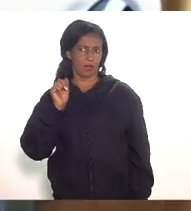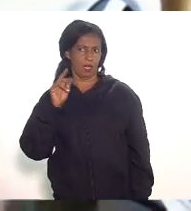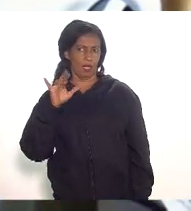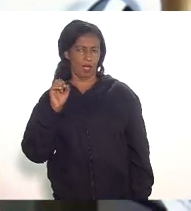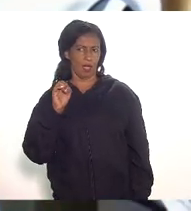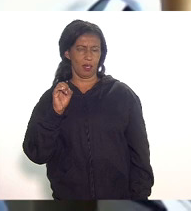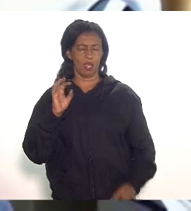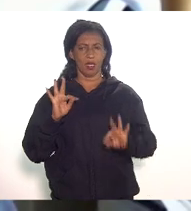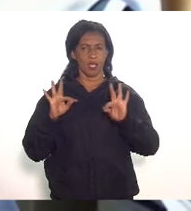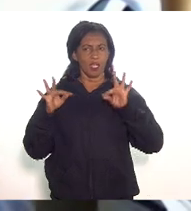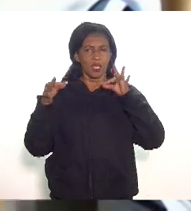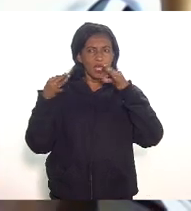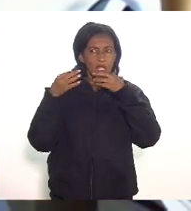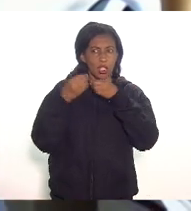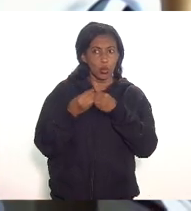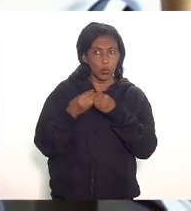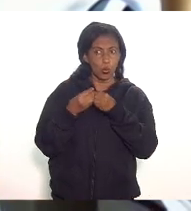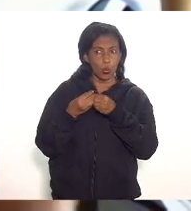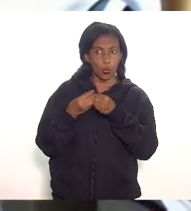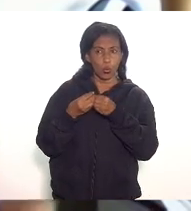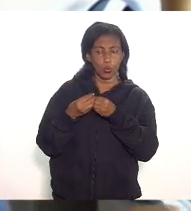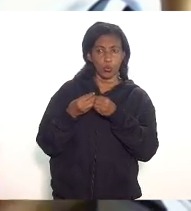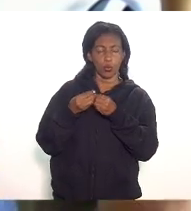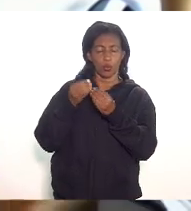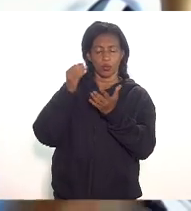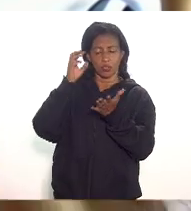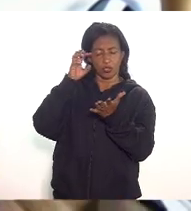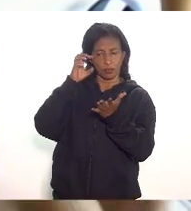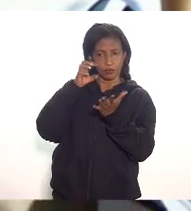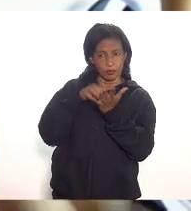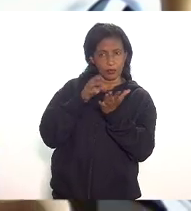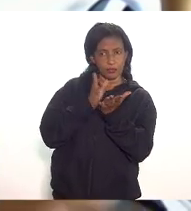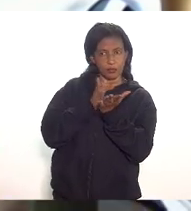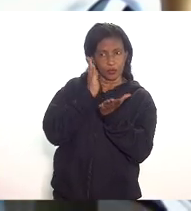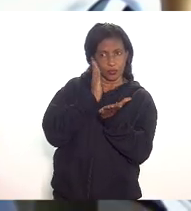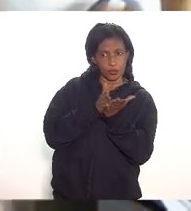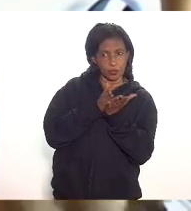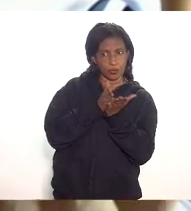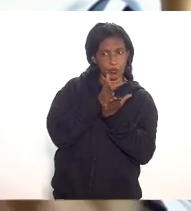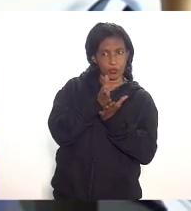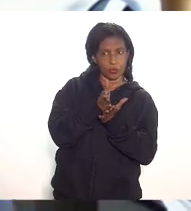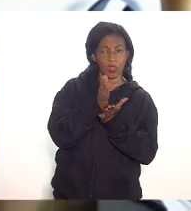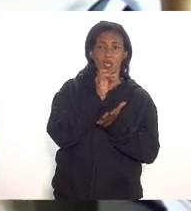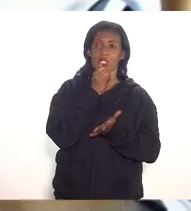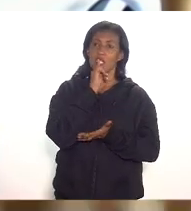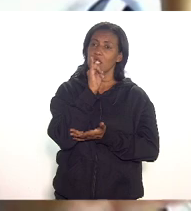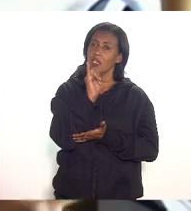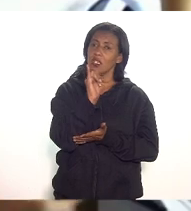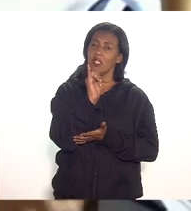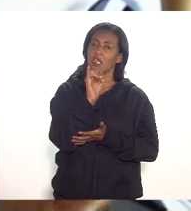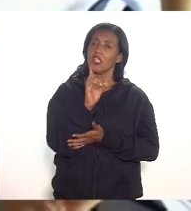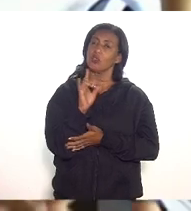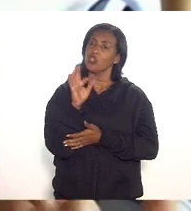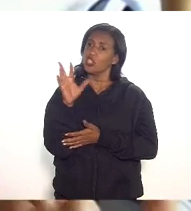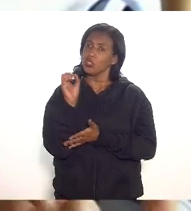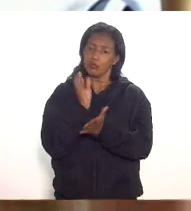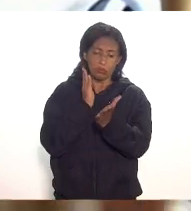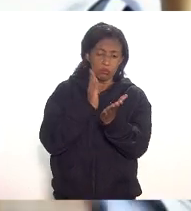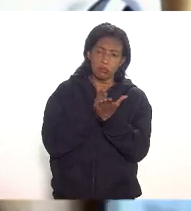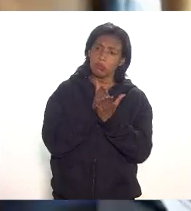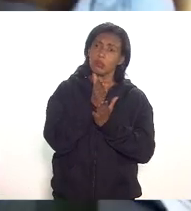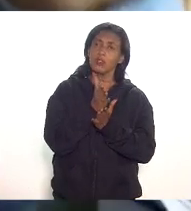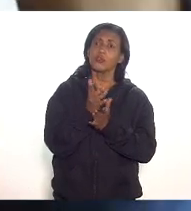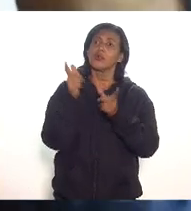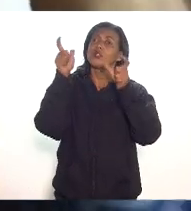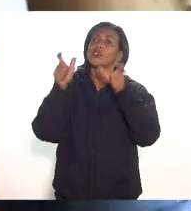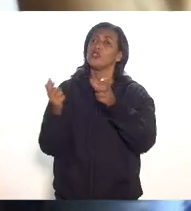produtos sejam taxados no destino e a energia taxada no destino então de